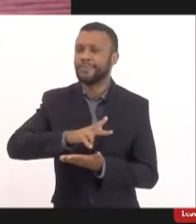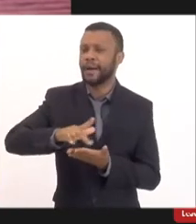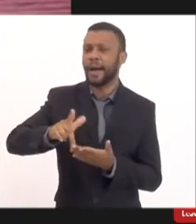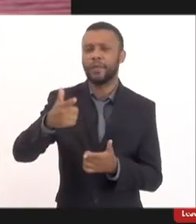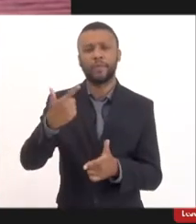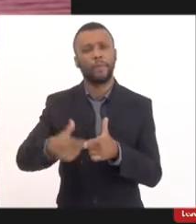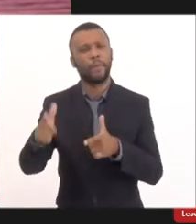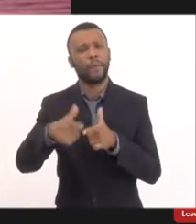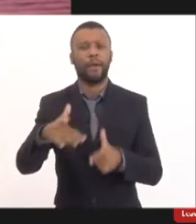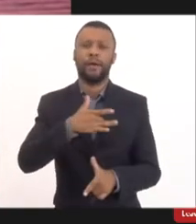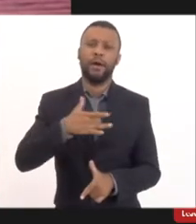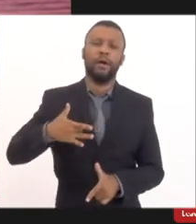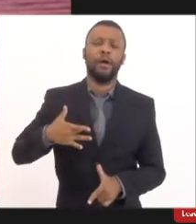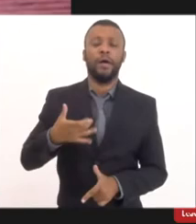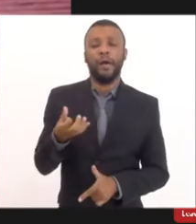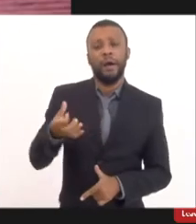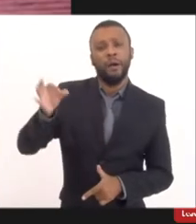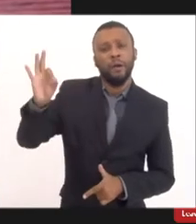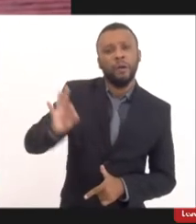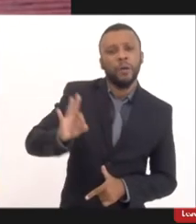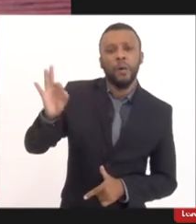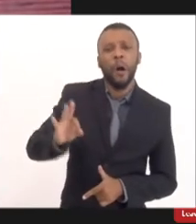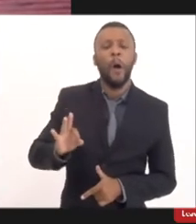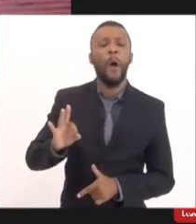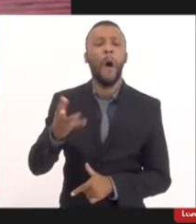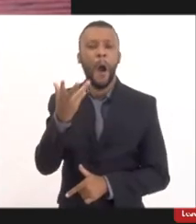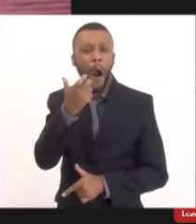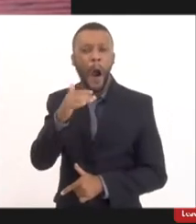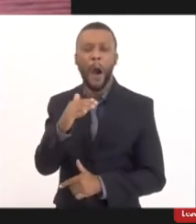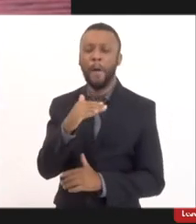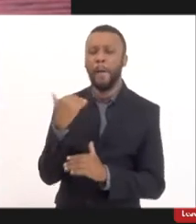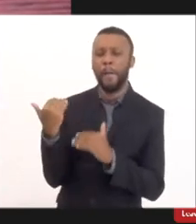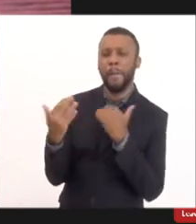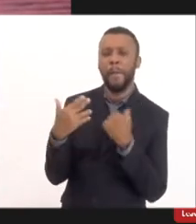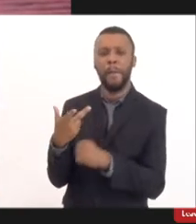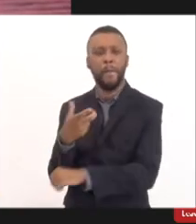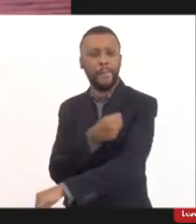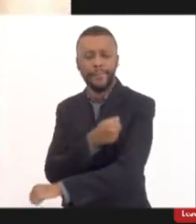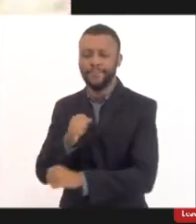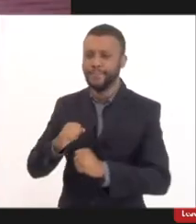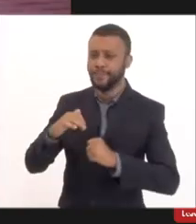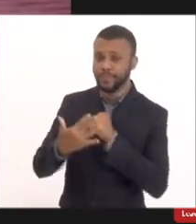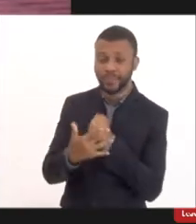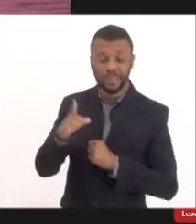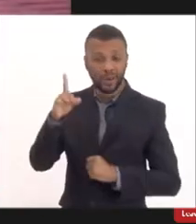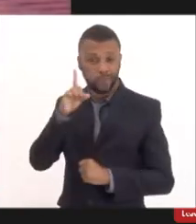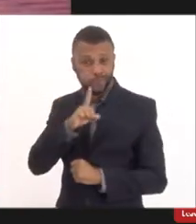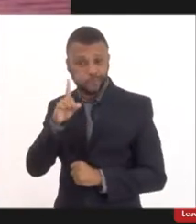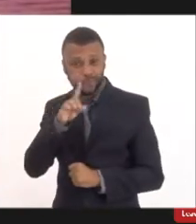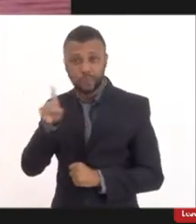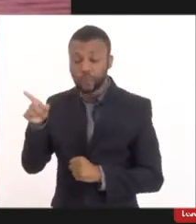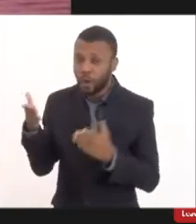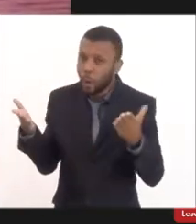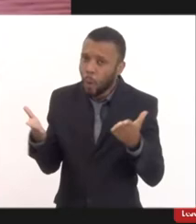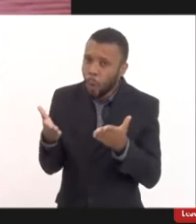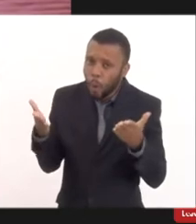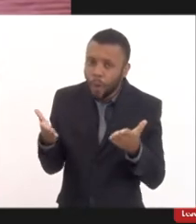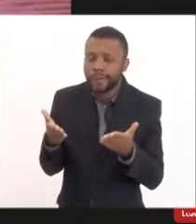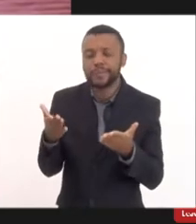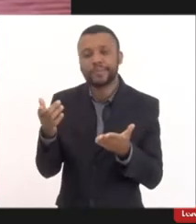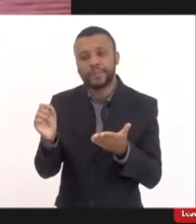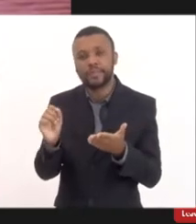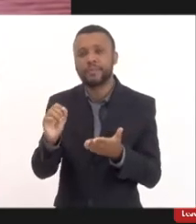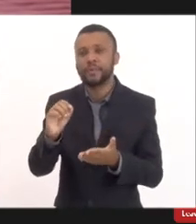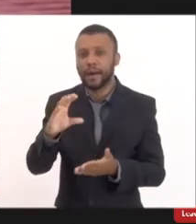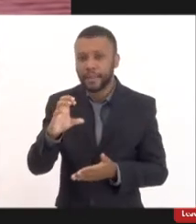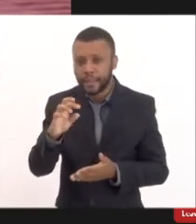exemplo 100% das crianças que morreram pela covid isso com a cepa original que era uma cepa